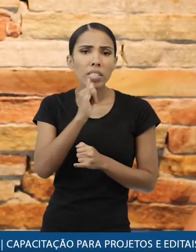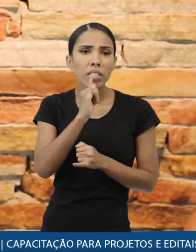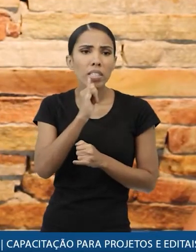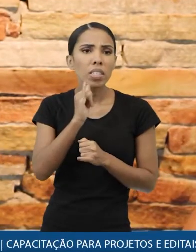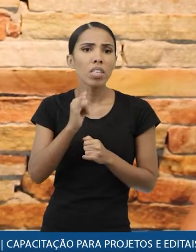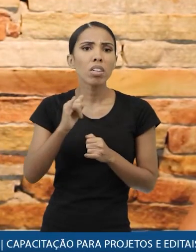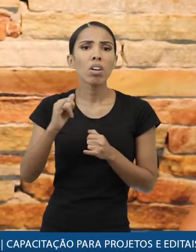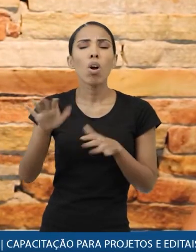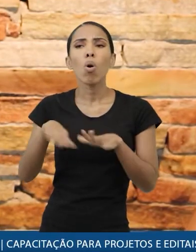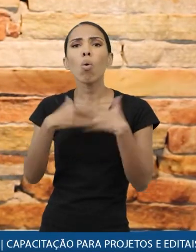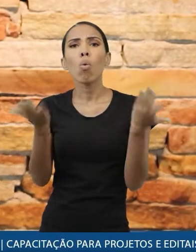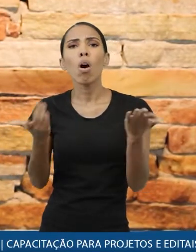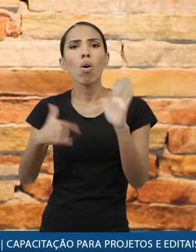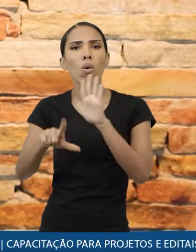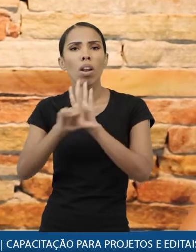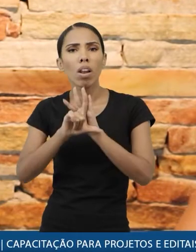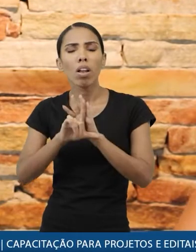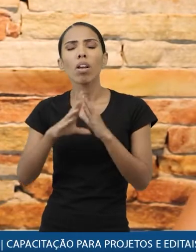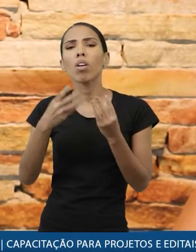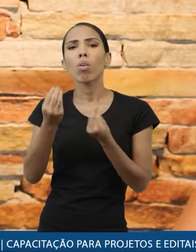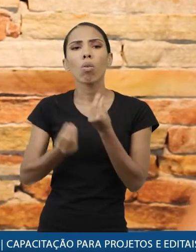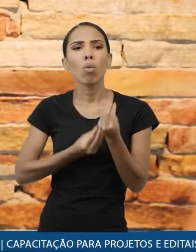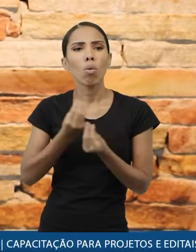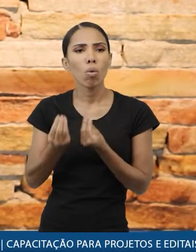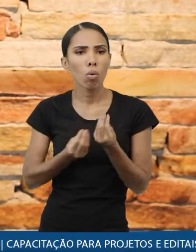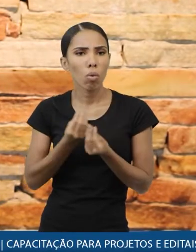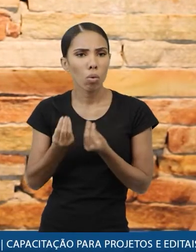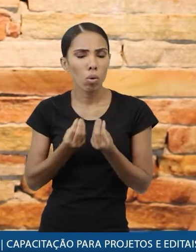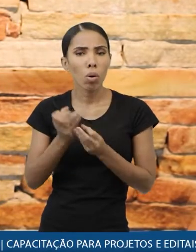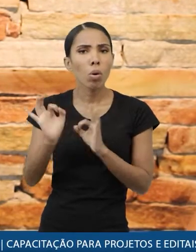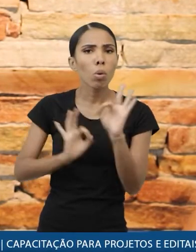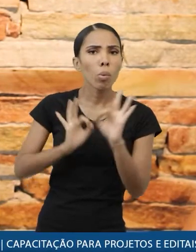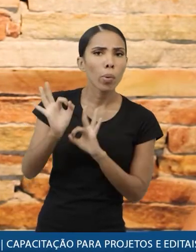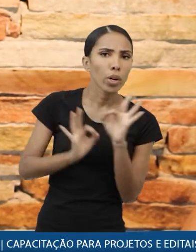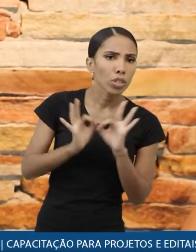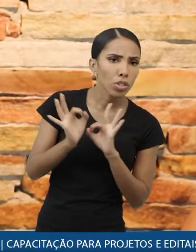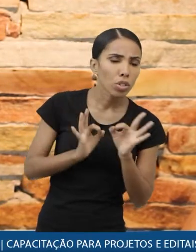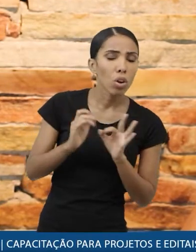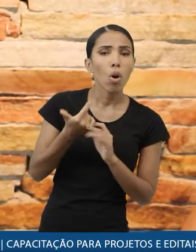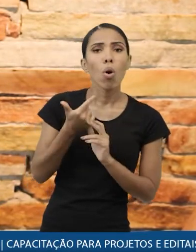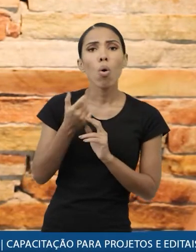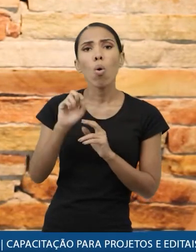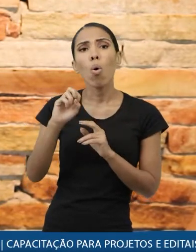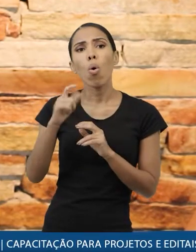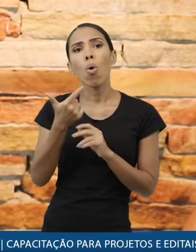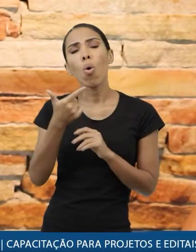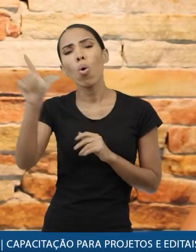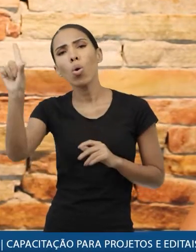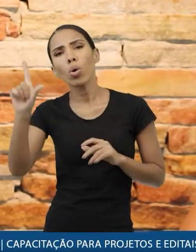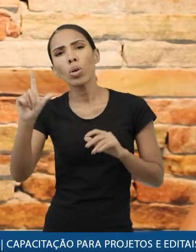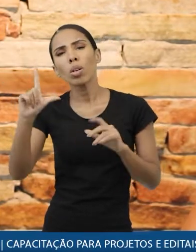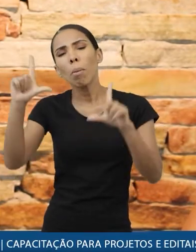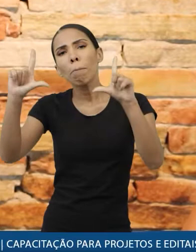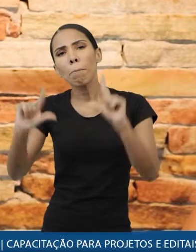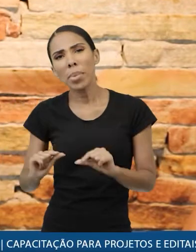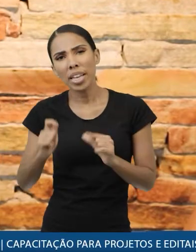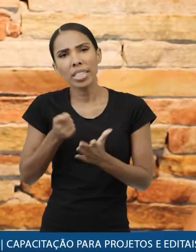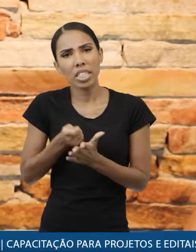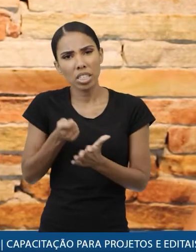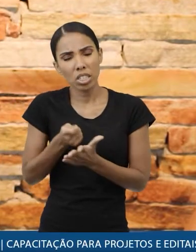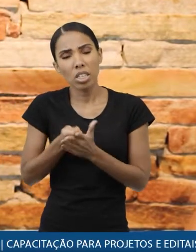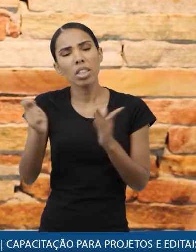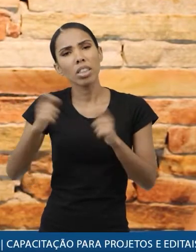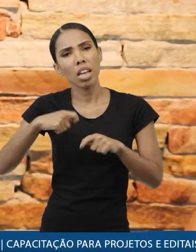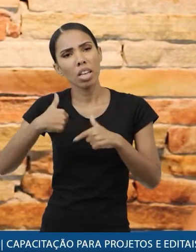o programa de fomento que faz parte como a identificação do projeto outros são um pouco menos exigentes